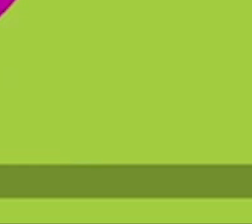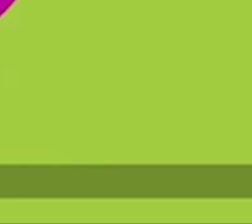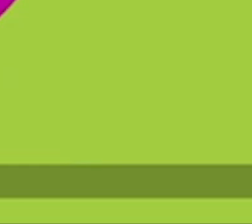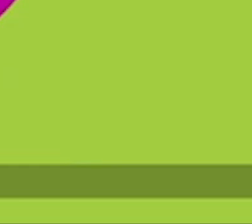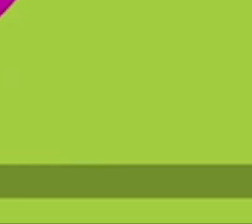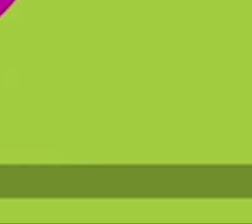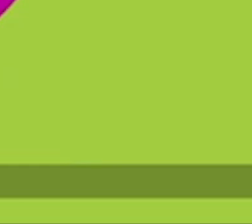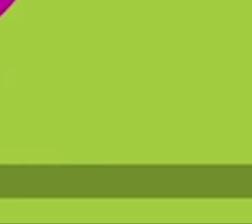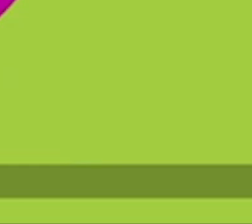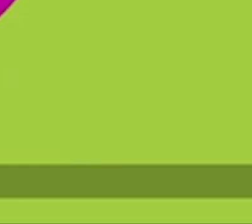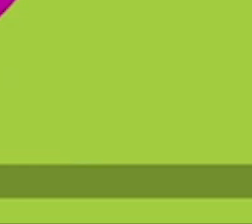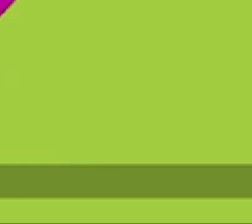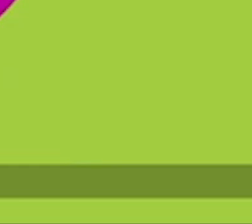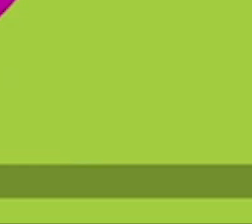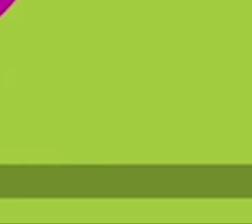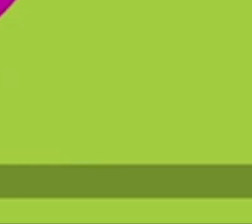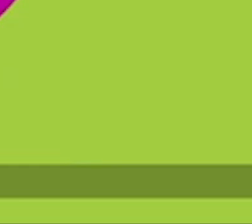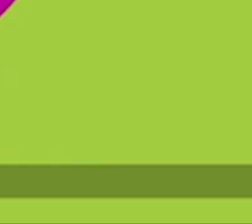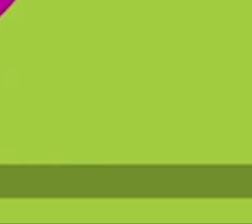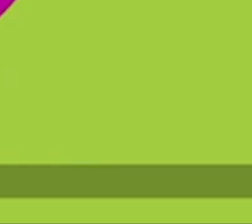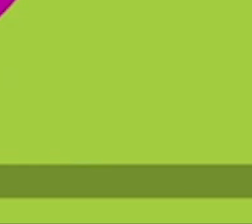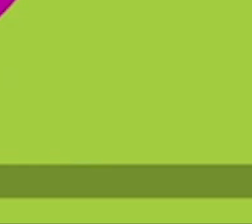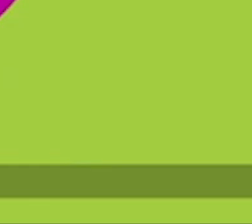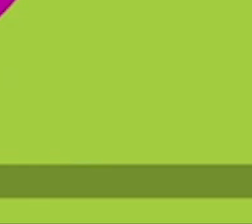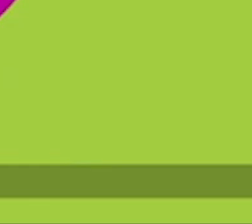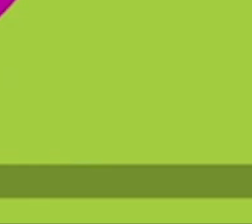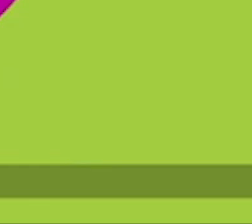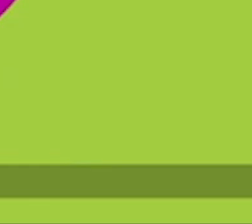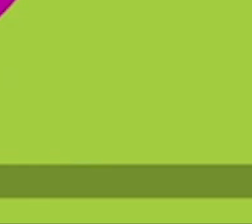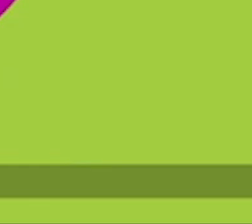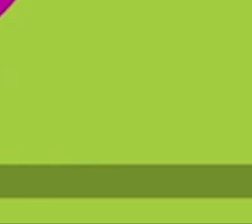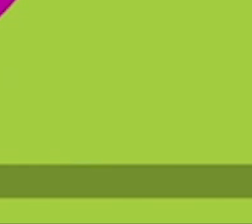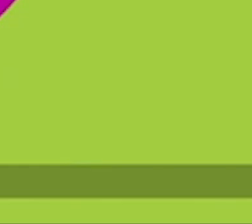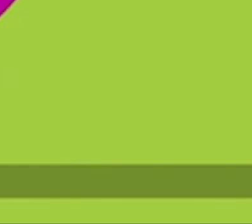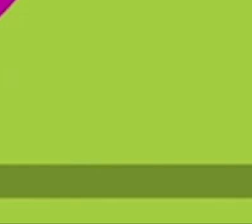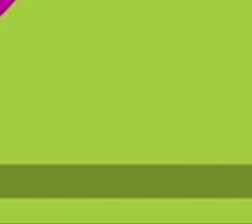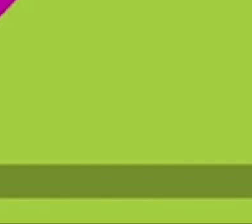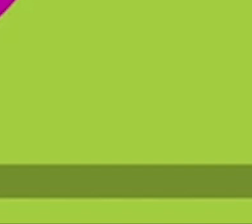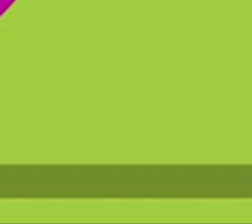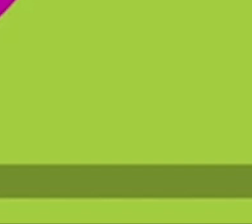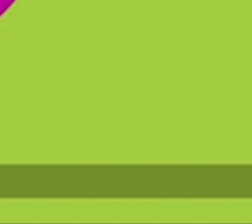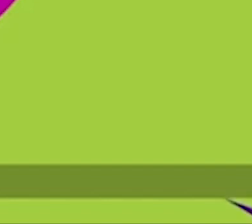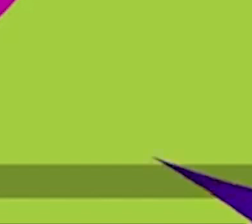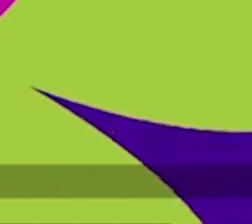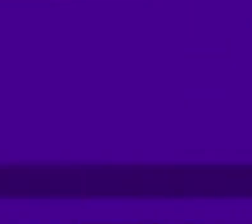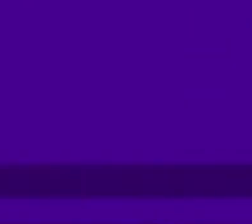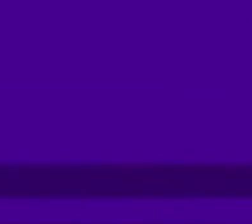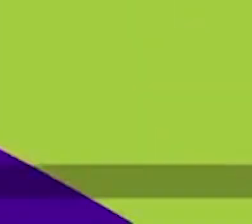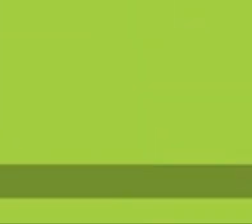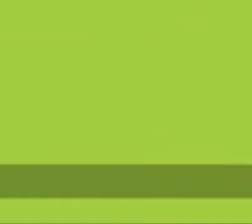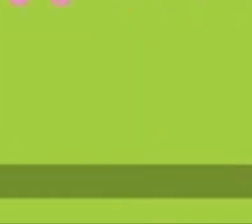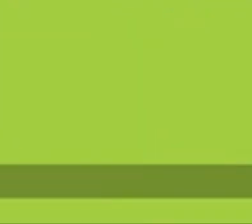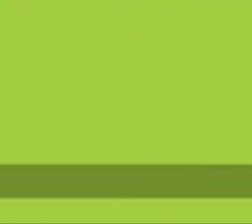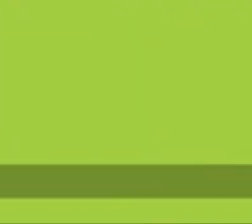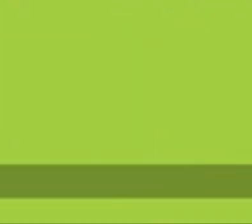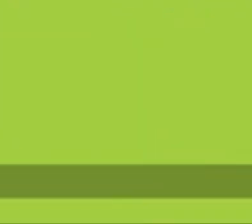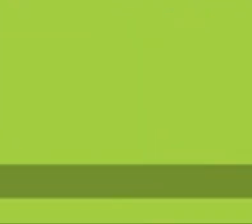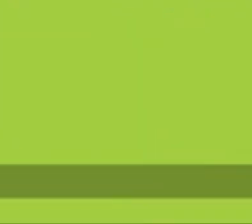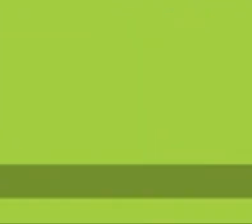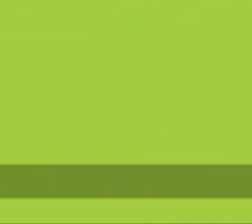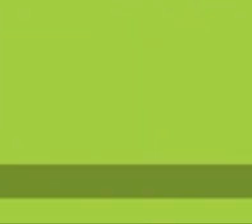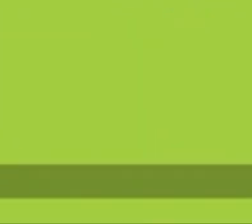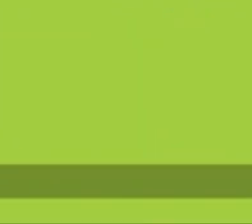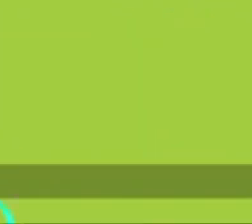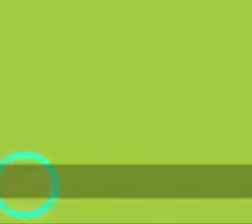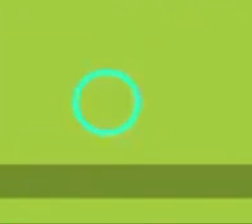dessa vacina fazem com que o sistema imunológico produza anticorpos que vão defender seu corpo. Dessa forma, se